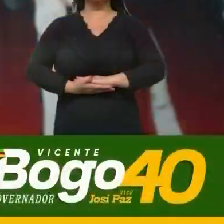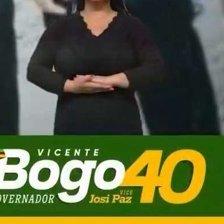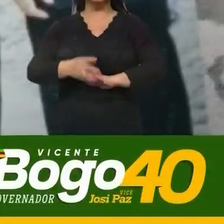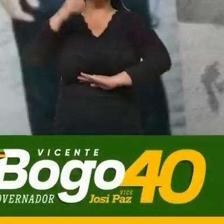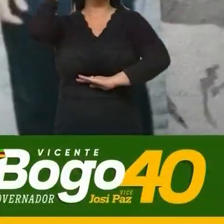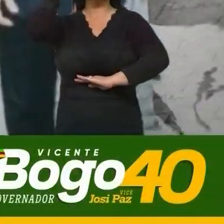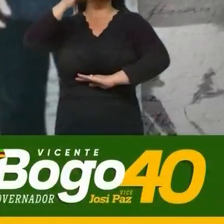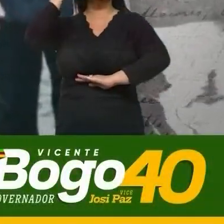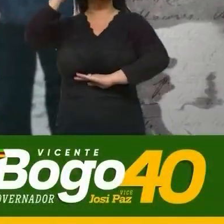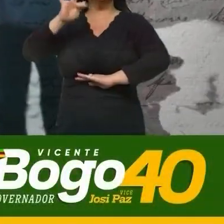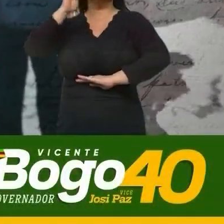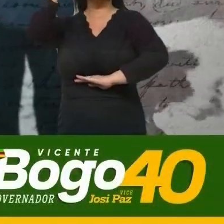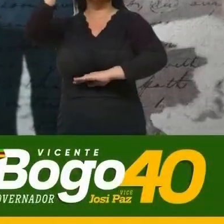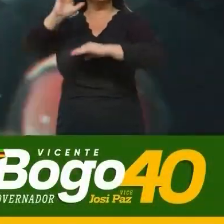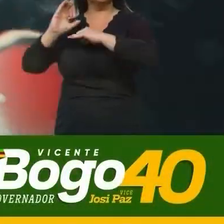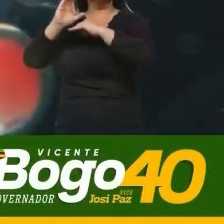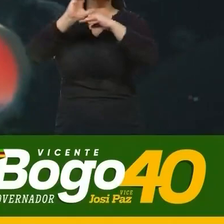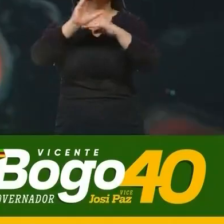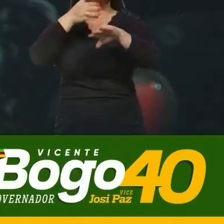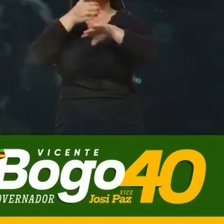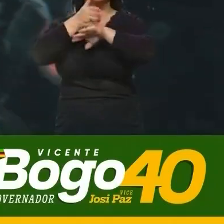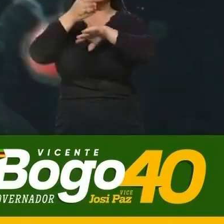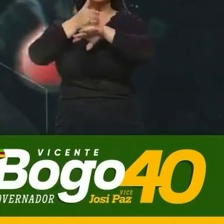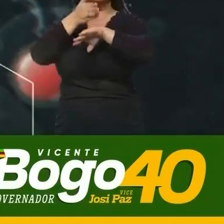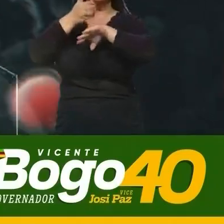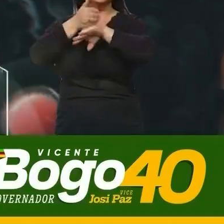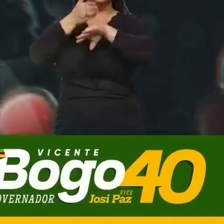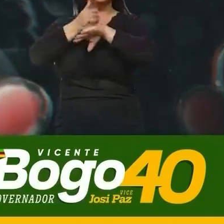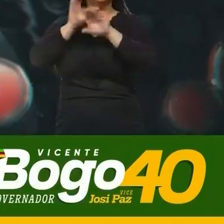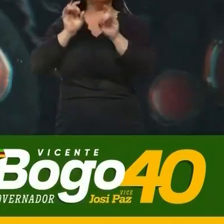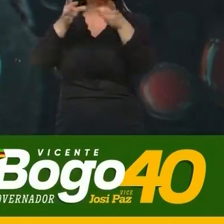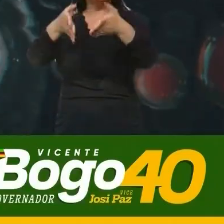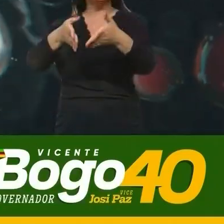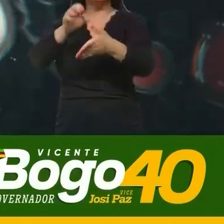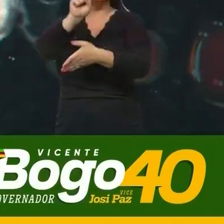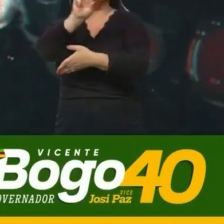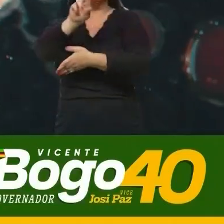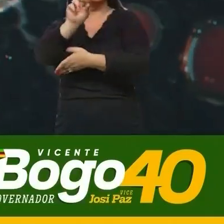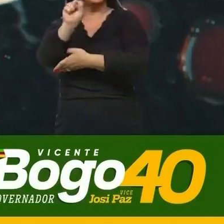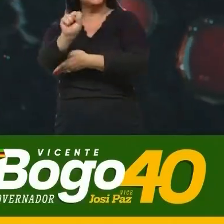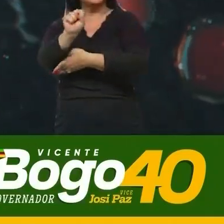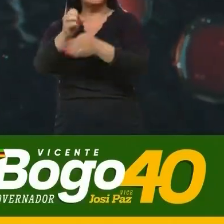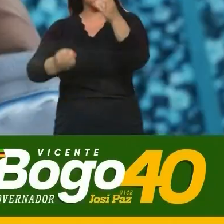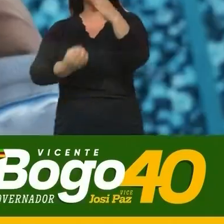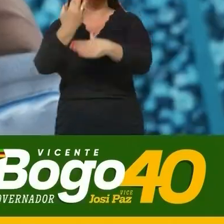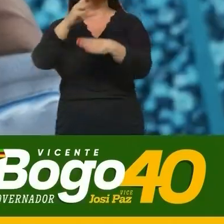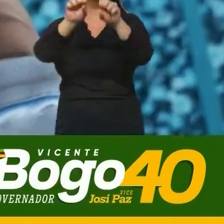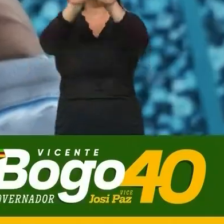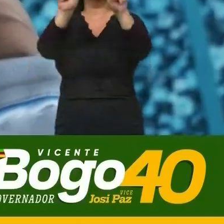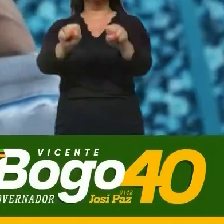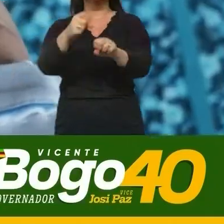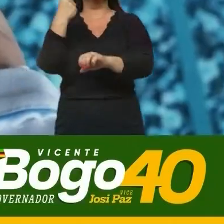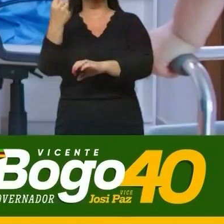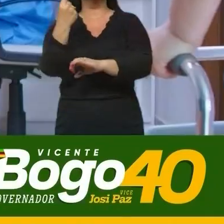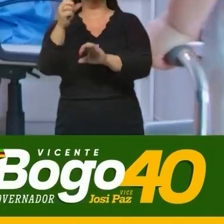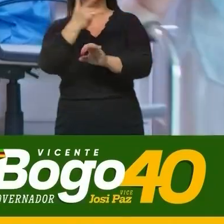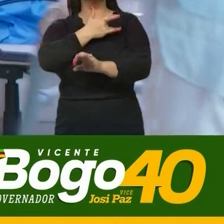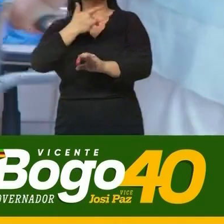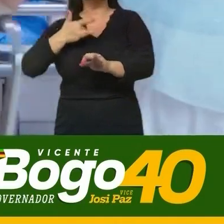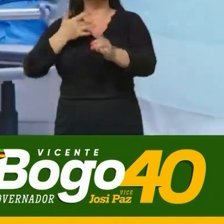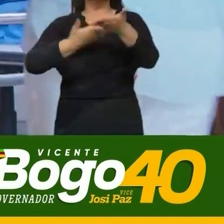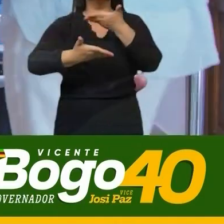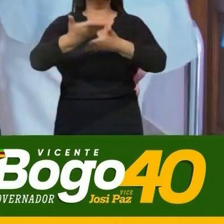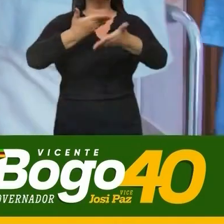Fui deputado federal constituinte e participei da definição do SUS A criação do nosso sistema único de saúde que